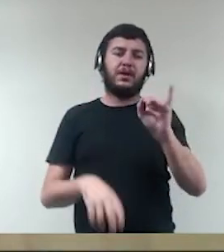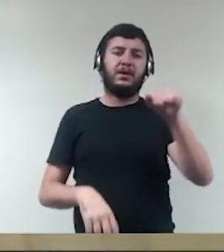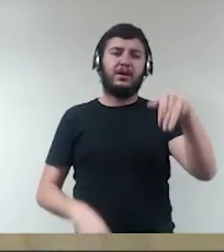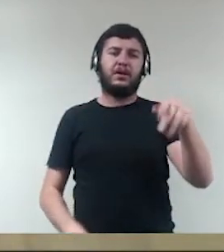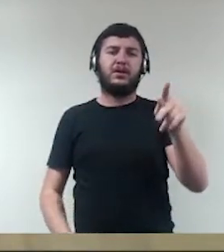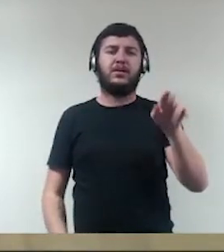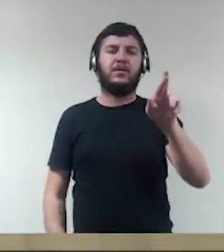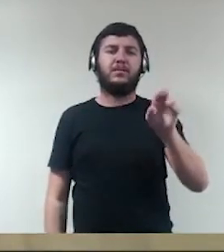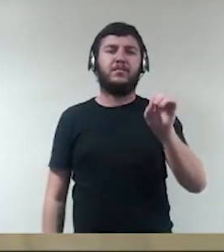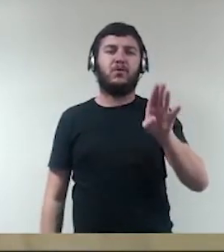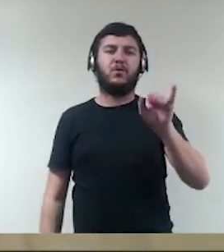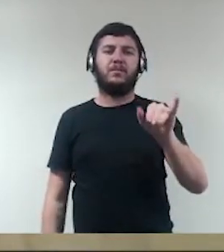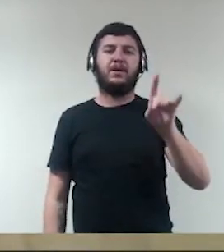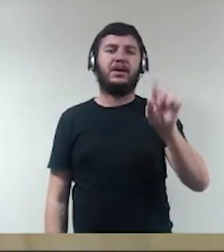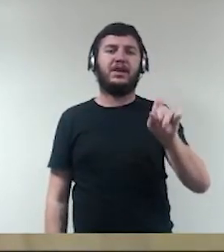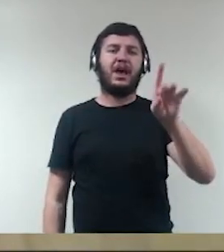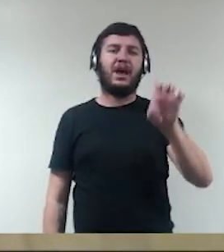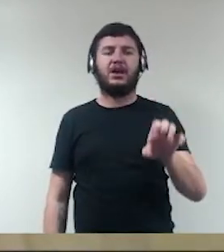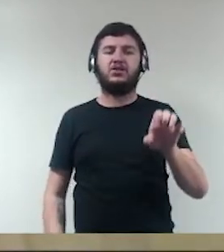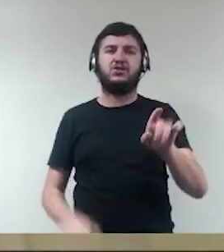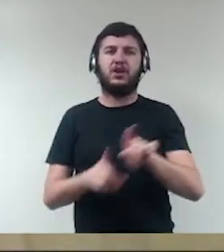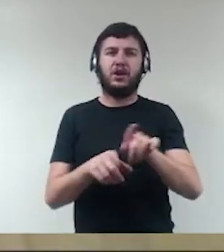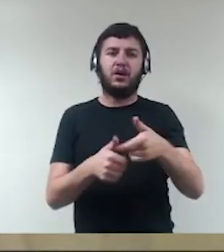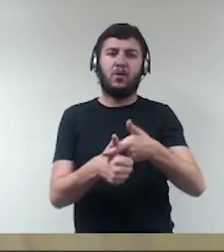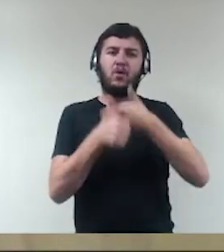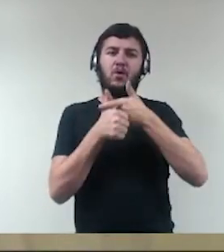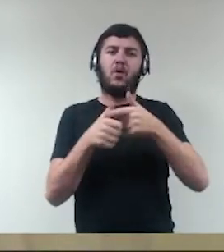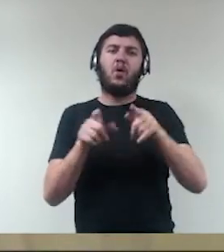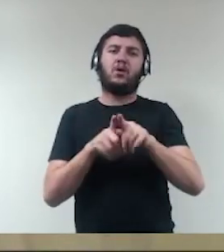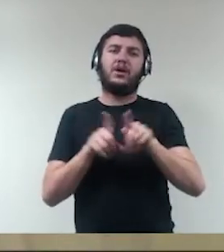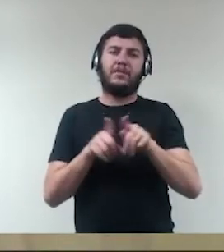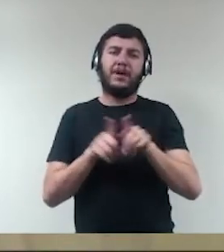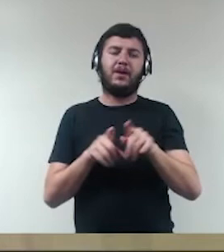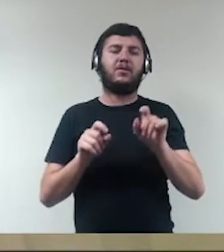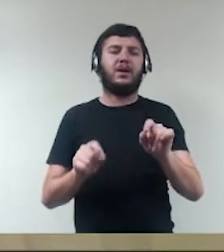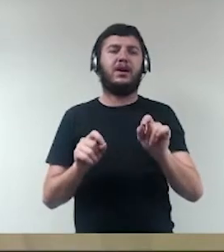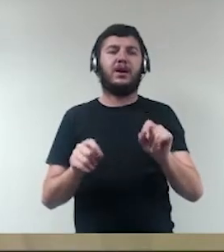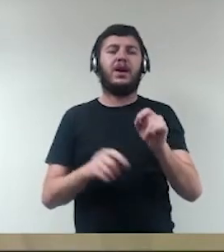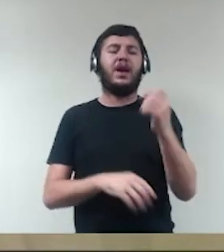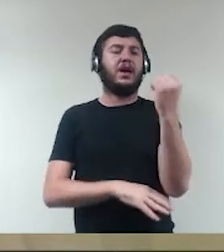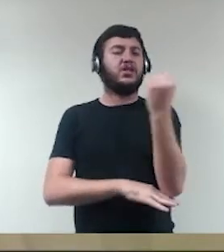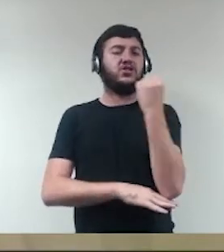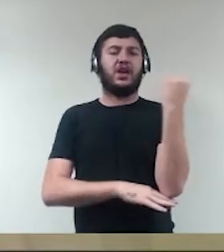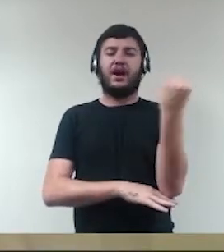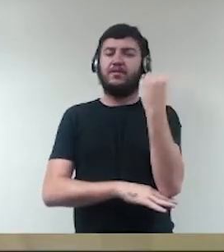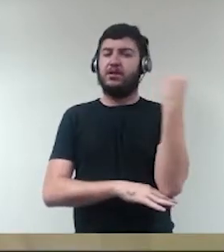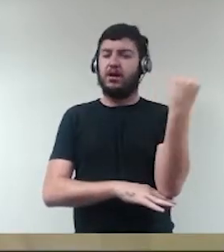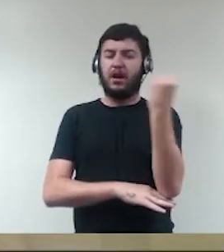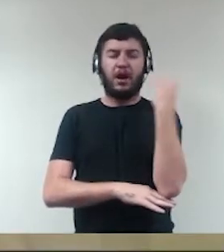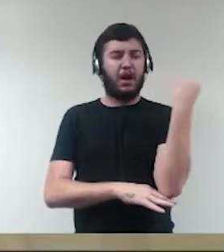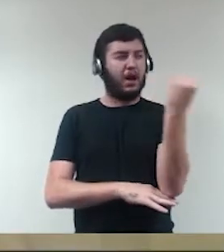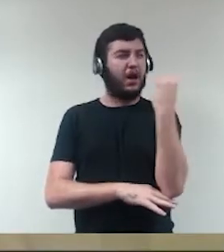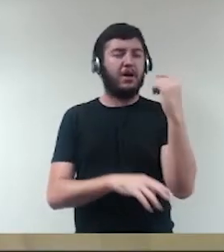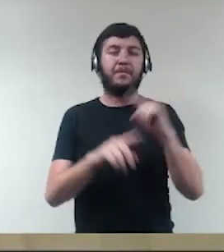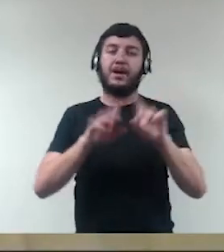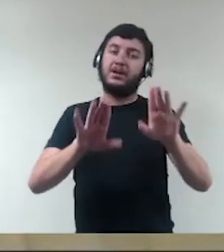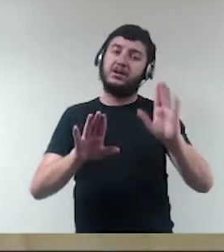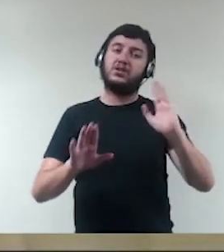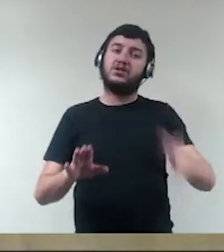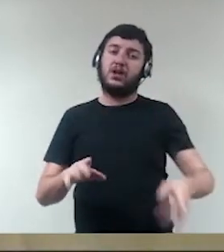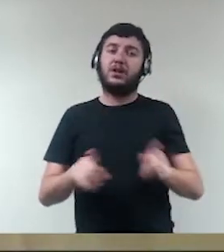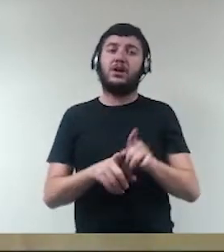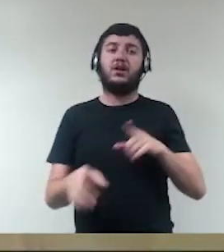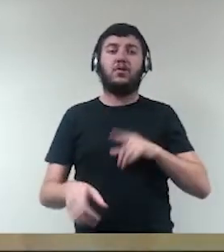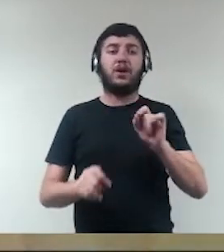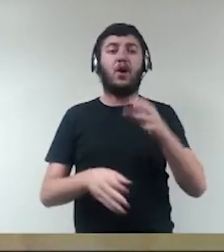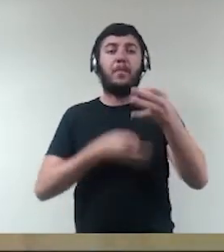penais e de maior gravidade, né, sempre nesse contexto de decisões ou opiniões técnicas,